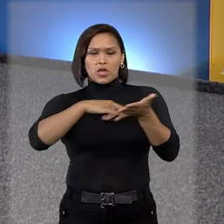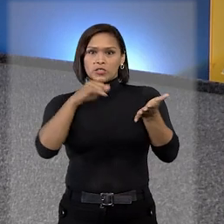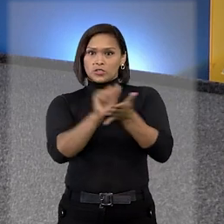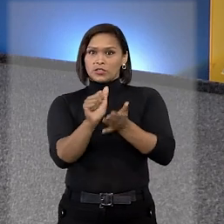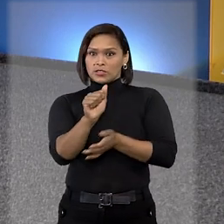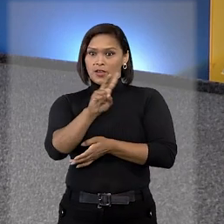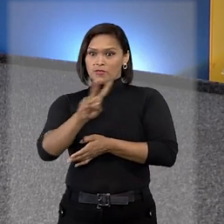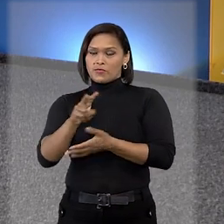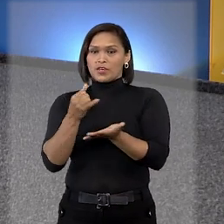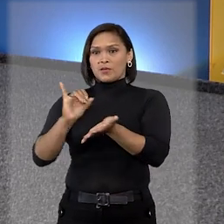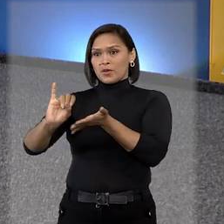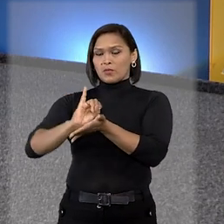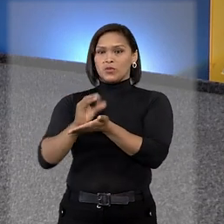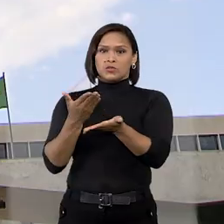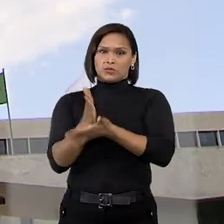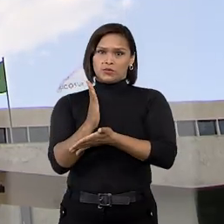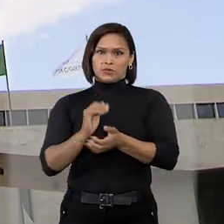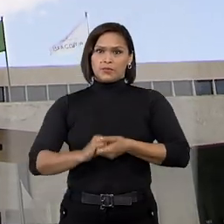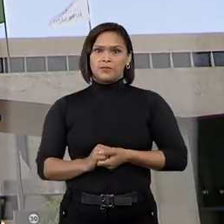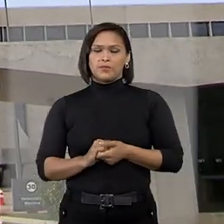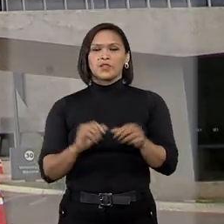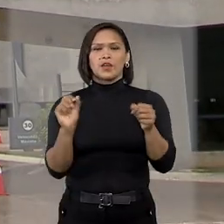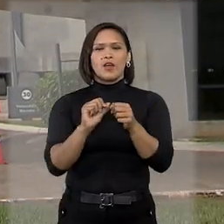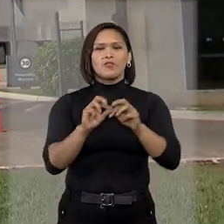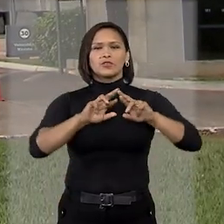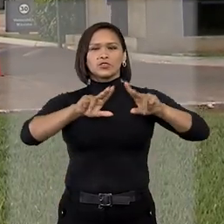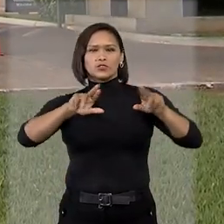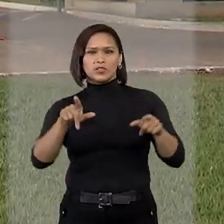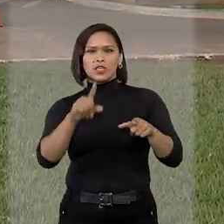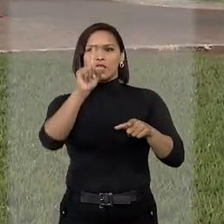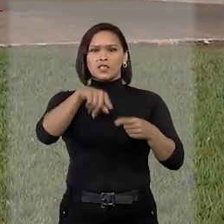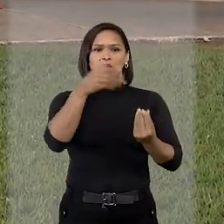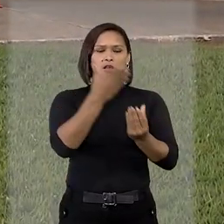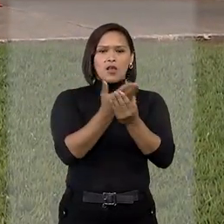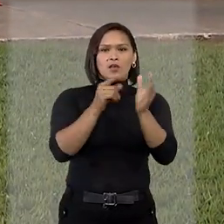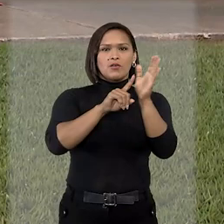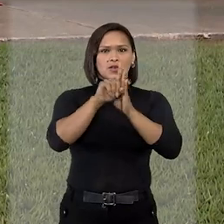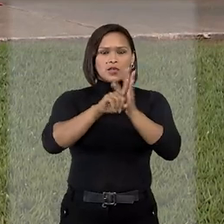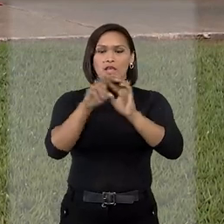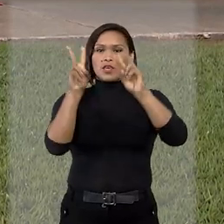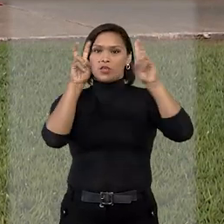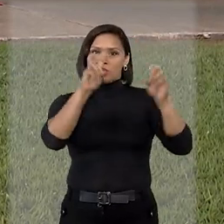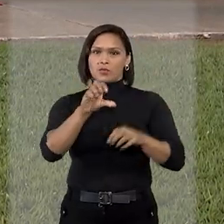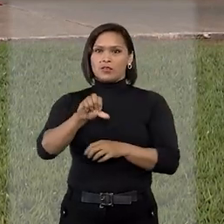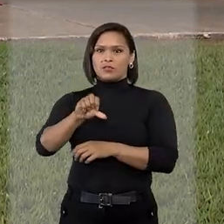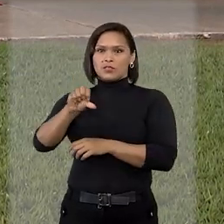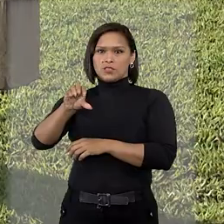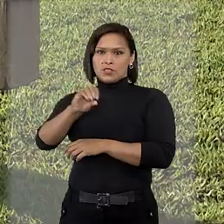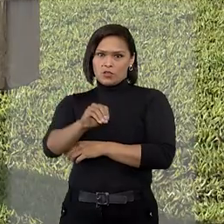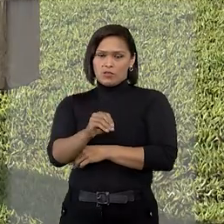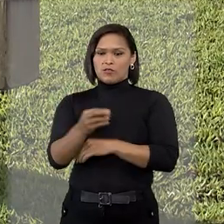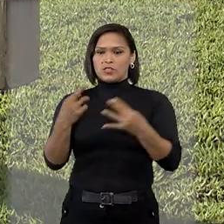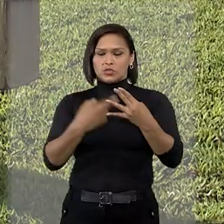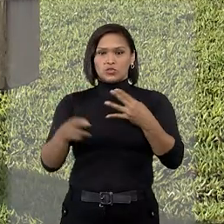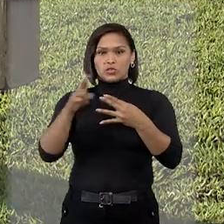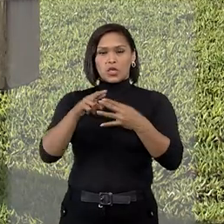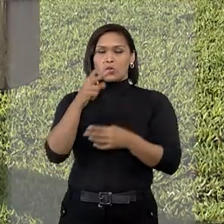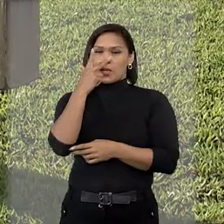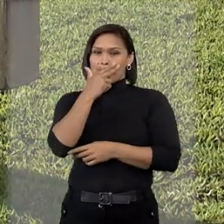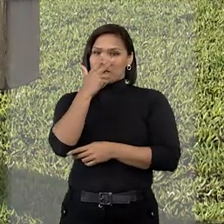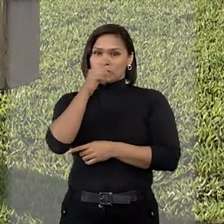com importação autorizada. Ao fazer a distinção entre o caso sob análise e o tema 990 dos recursos